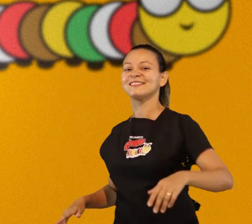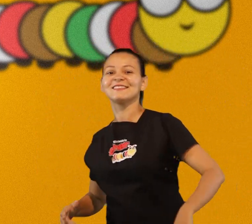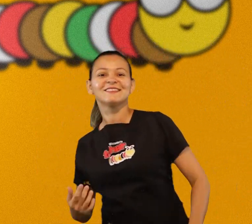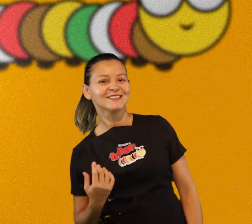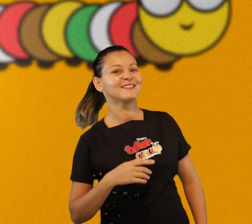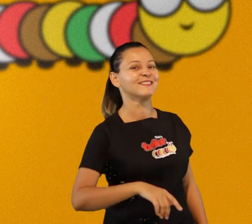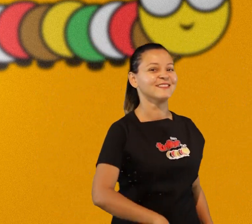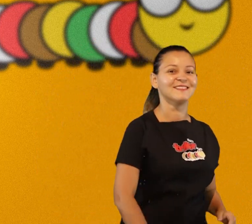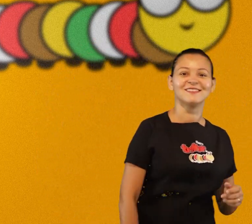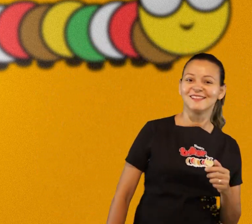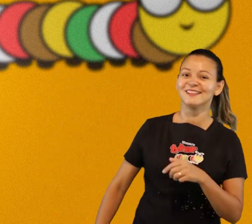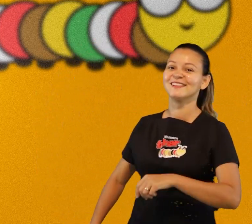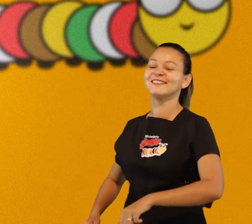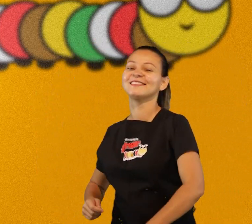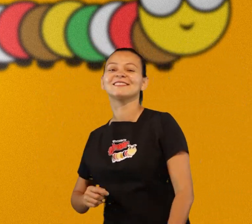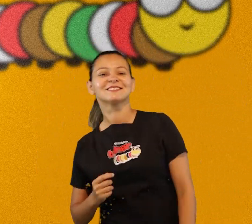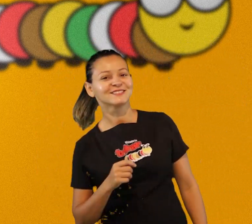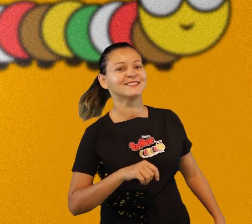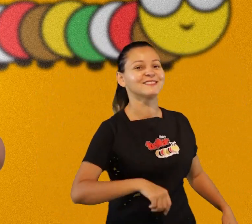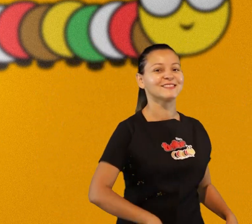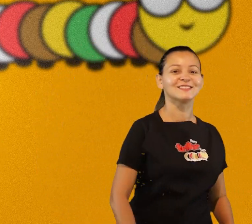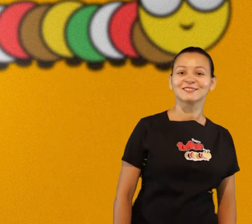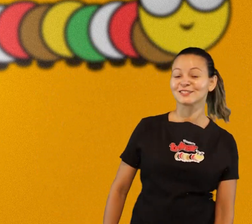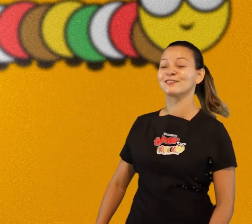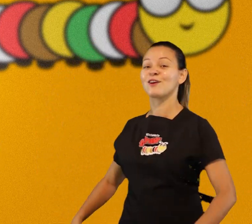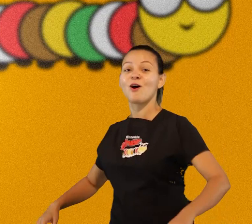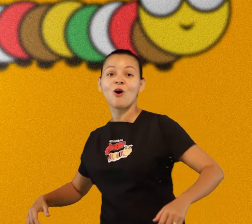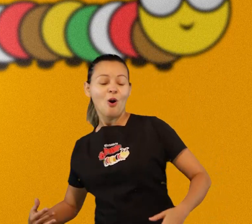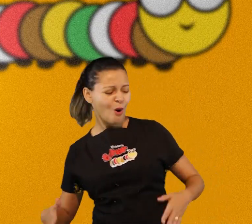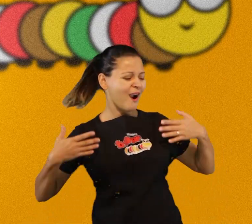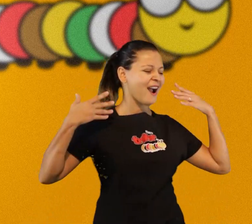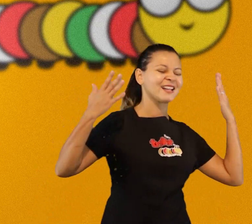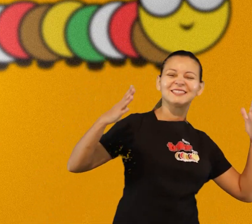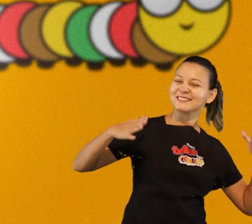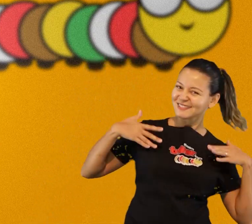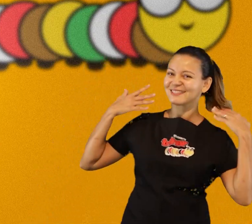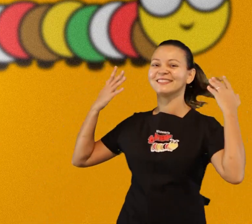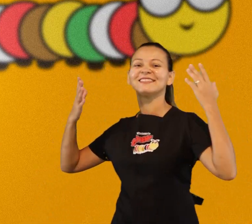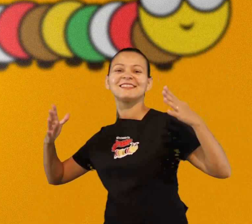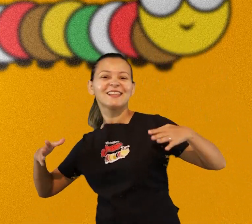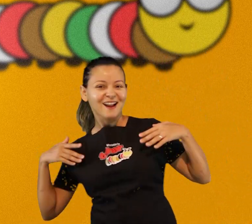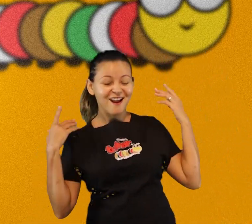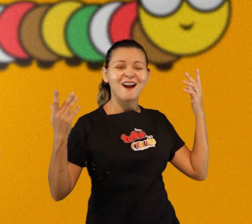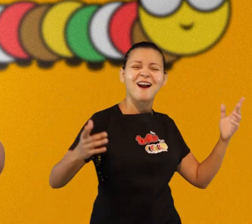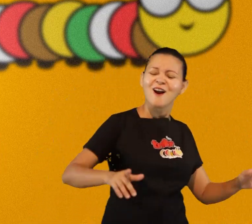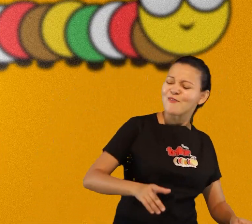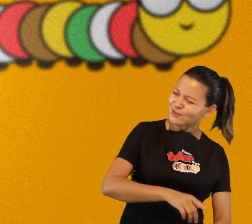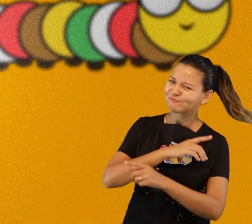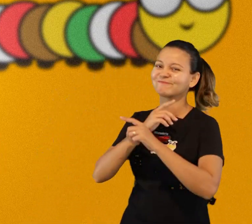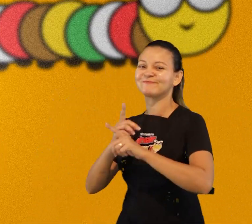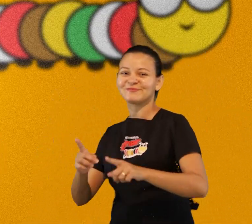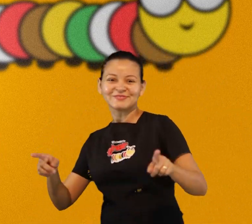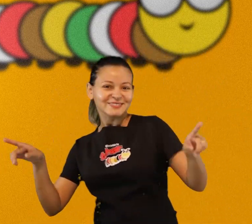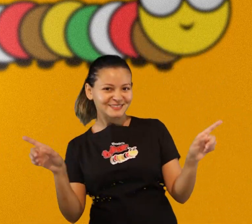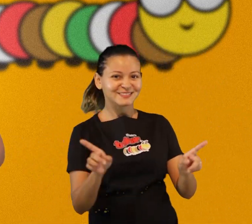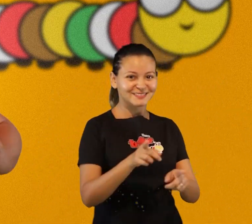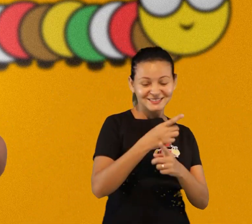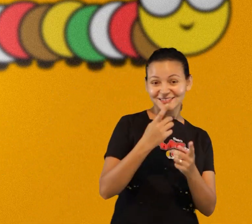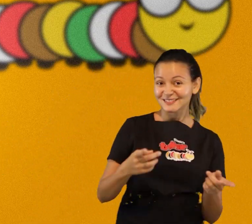com mais alegria vamos comigo com mais força